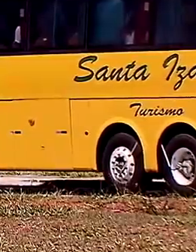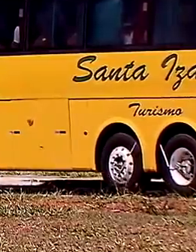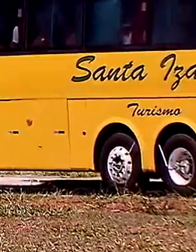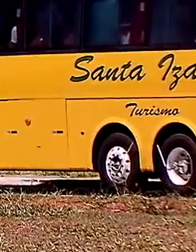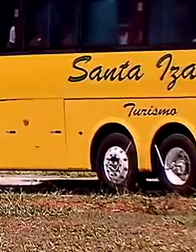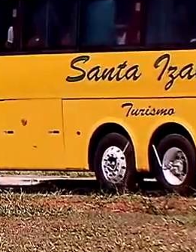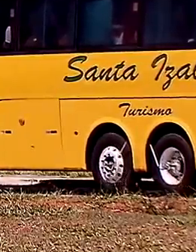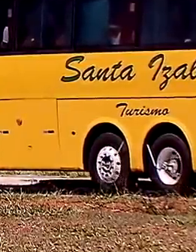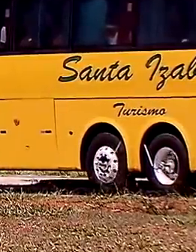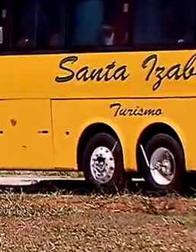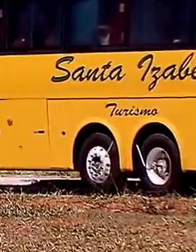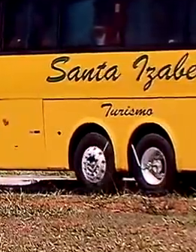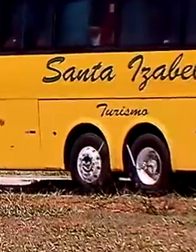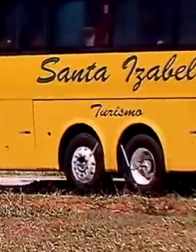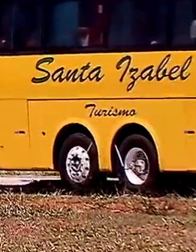bom dia.